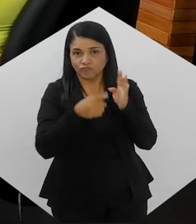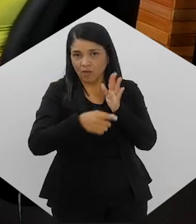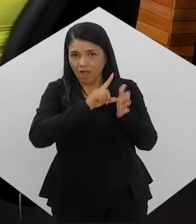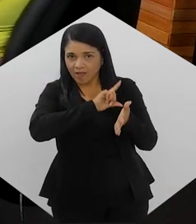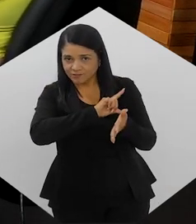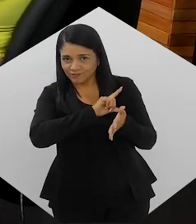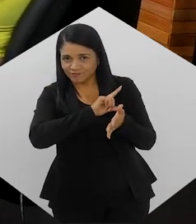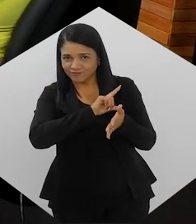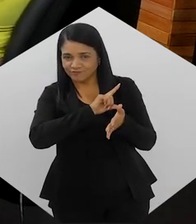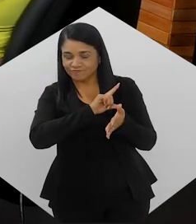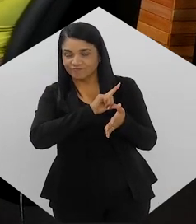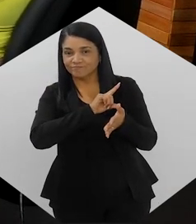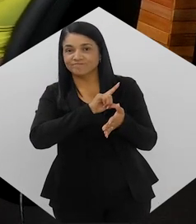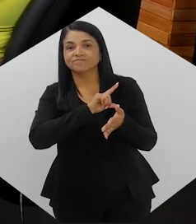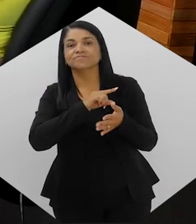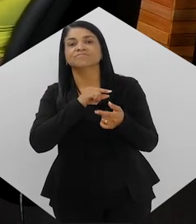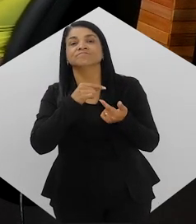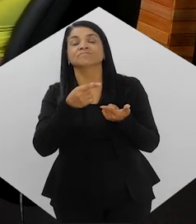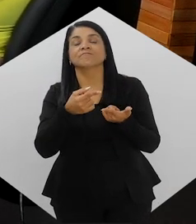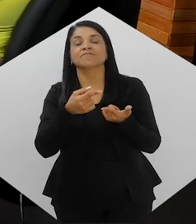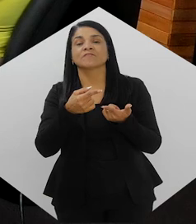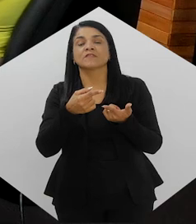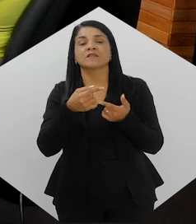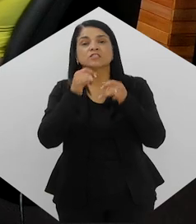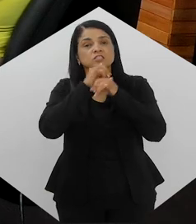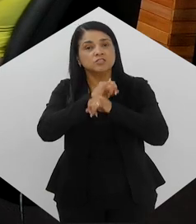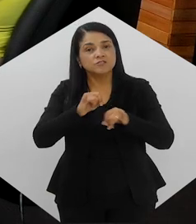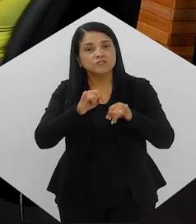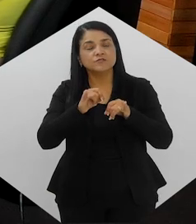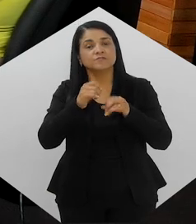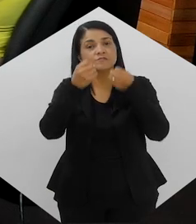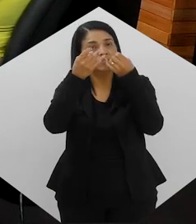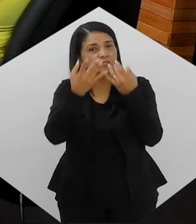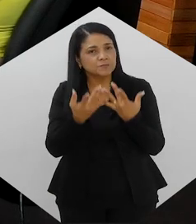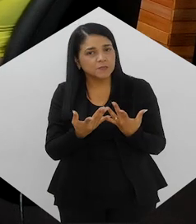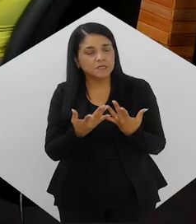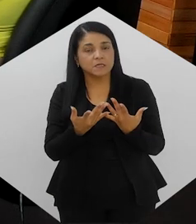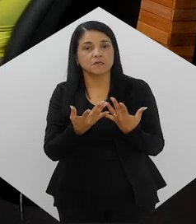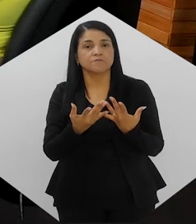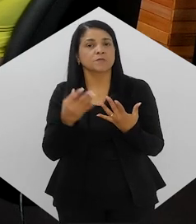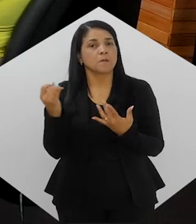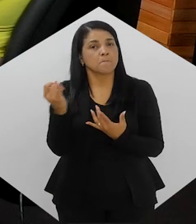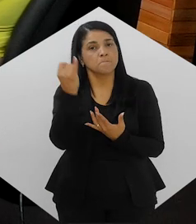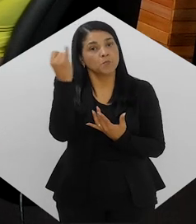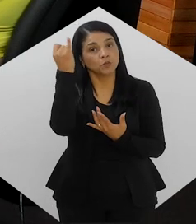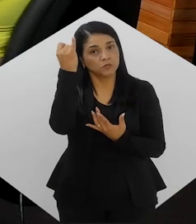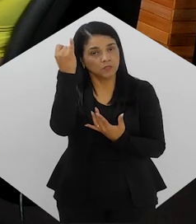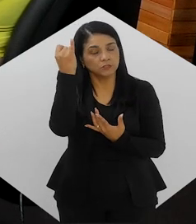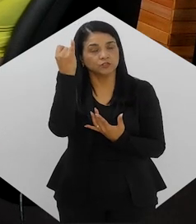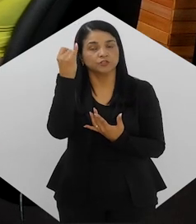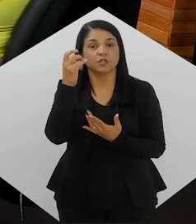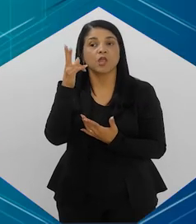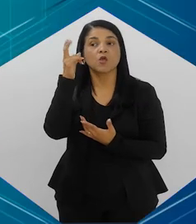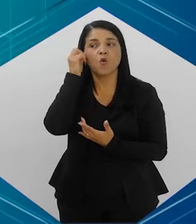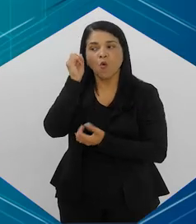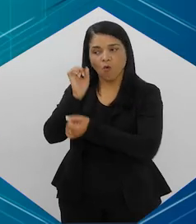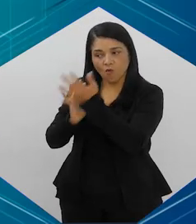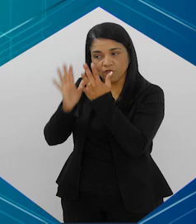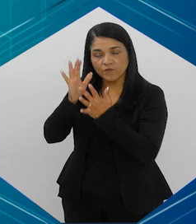precoce, o que a gente fala, o eu acho que era importante que nos ouve